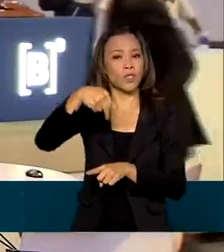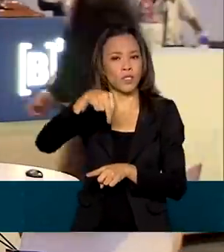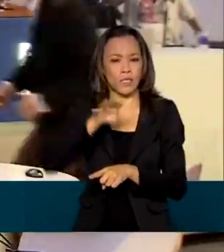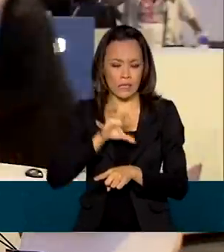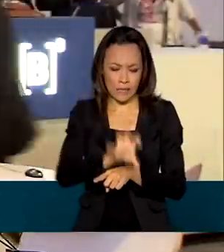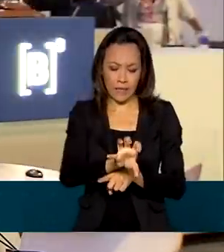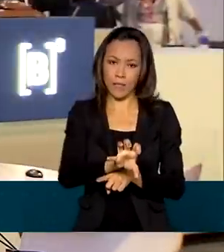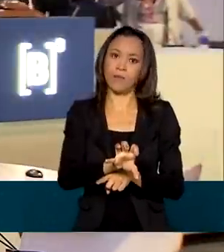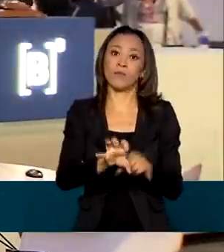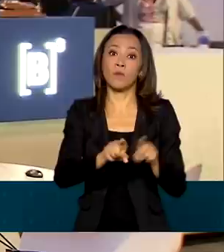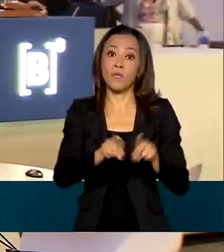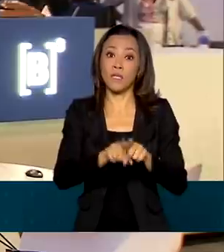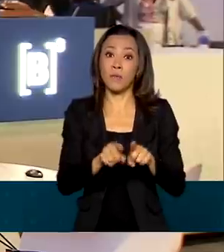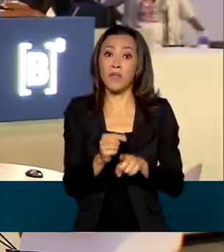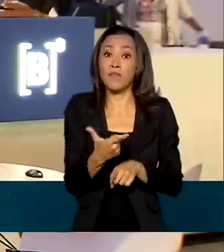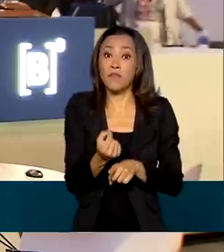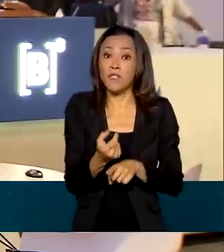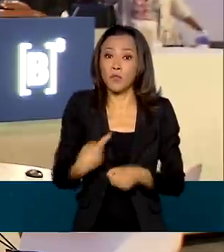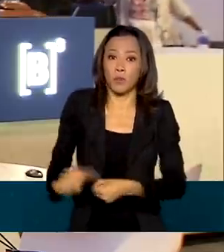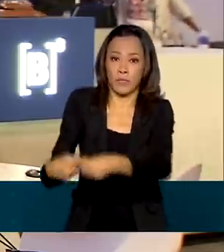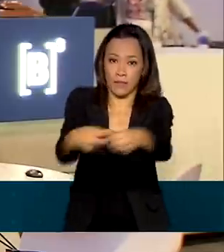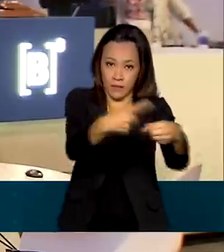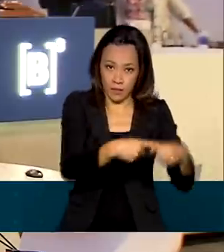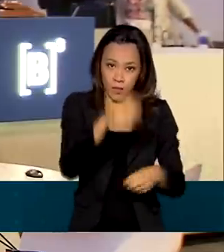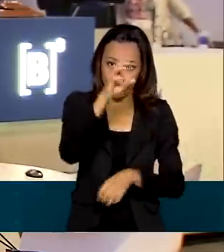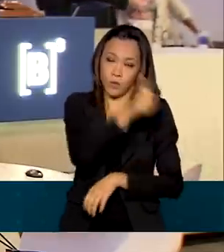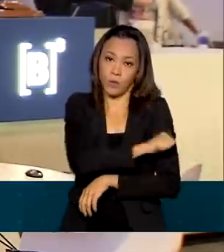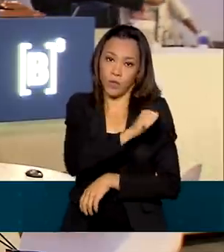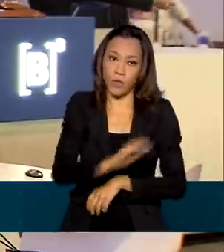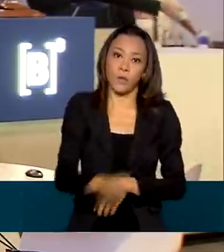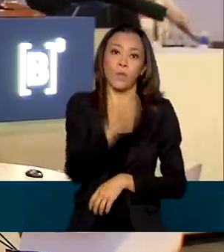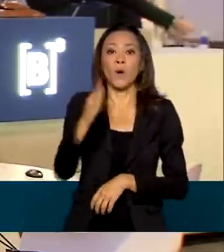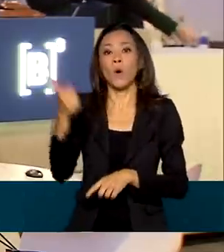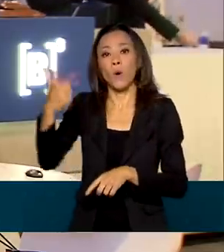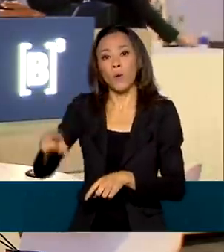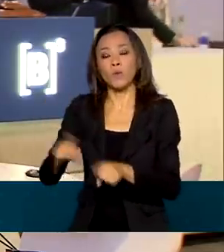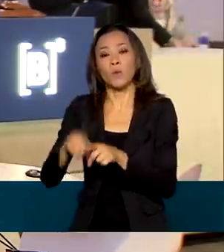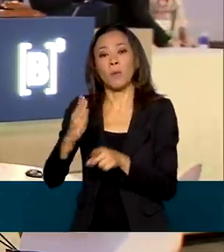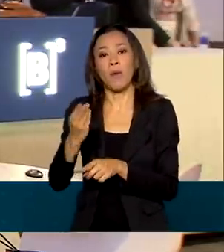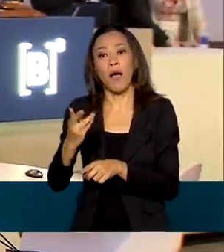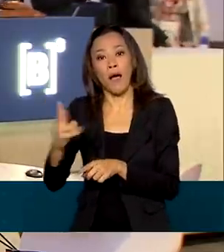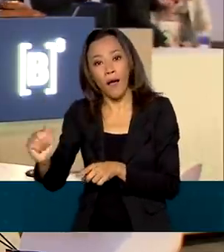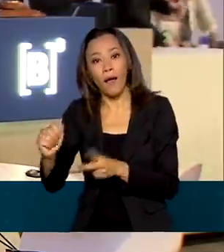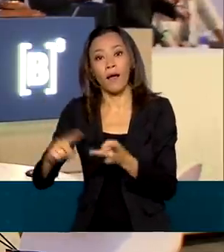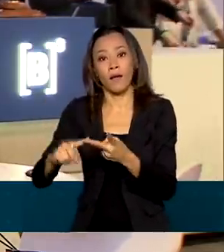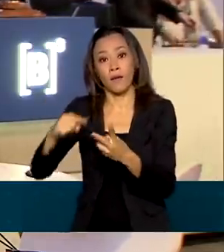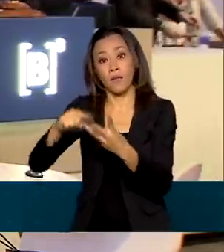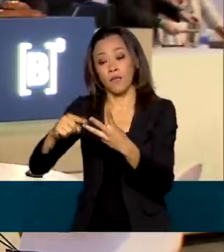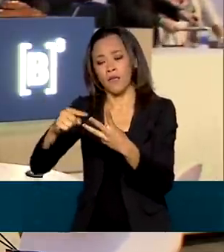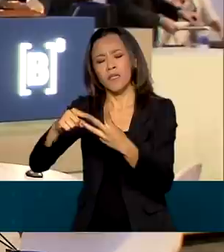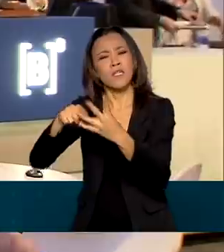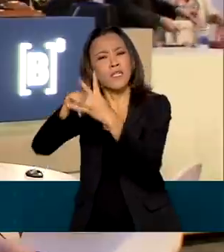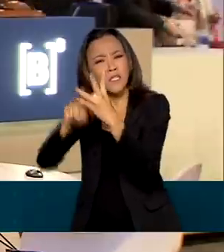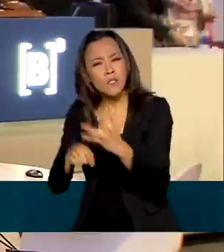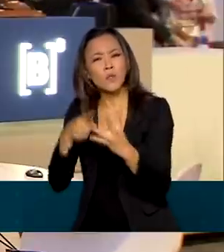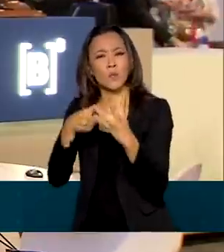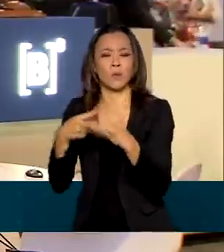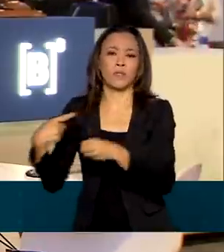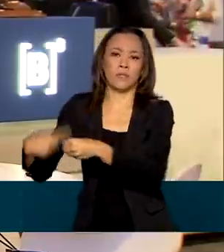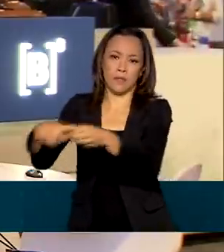municípios do interior do estado do Rio. Já a Iguá conseguiu Barra da Tijuca, Jacarepaguá e duas cidades interioranas.